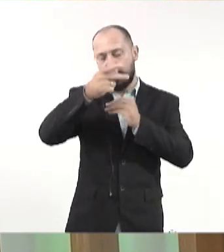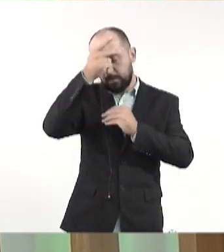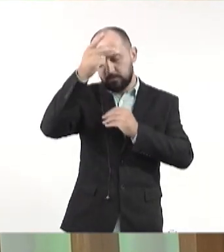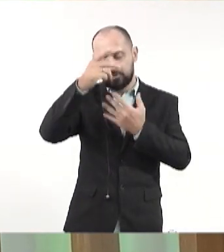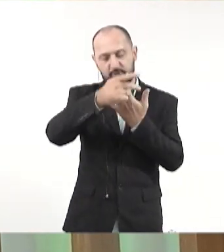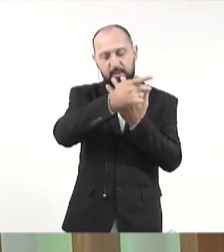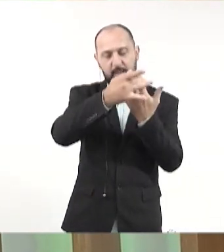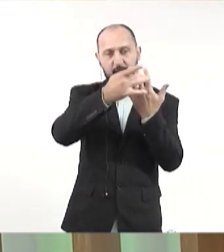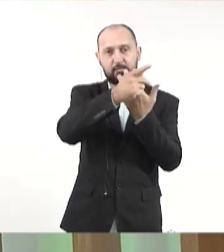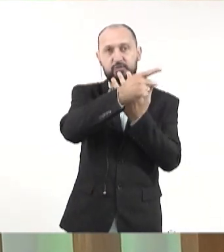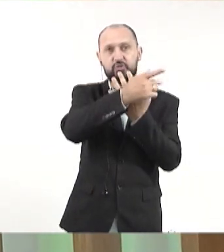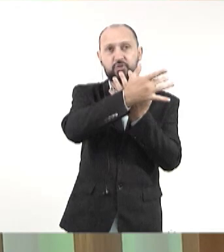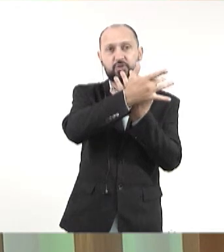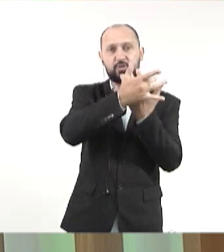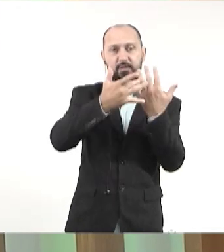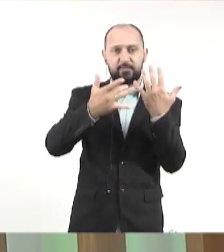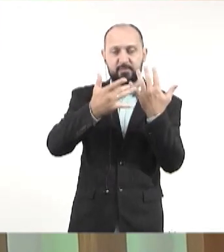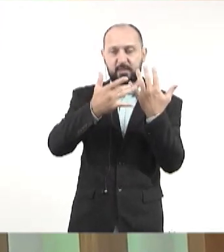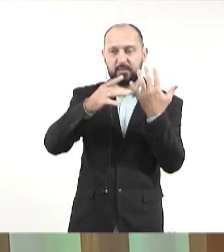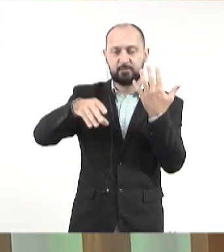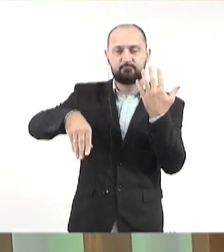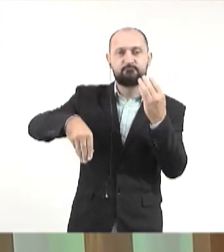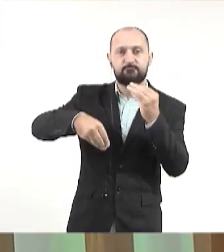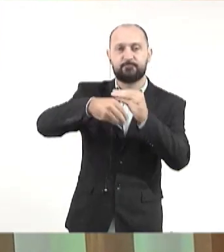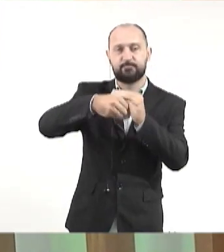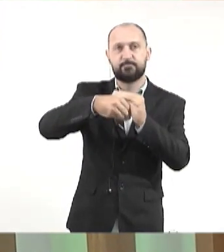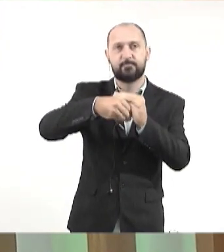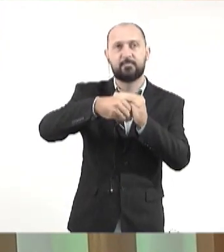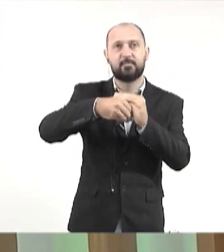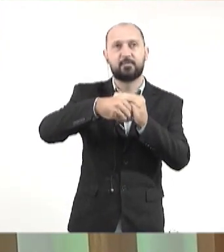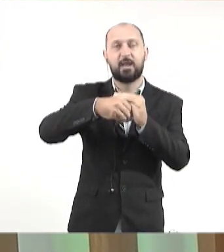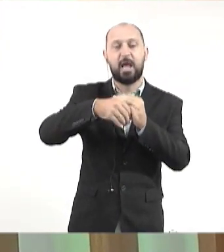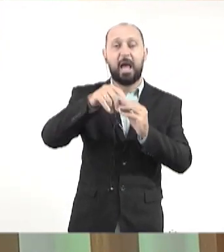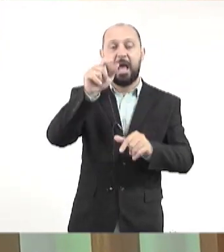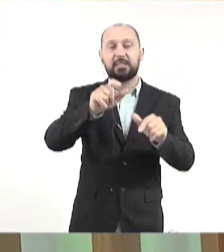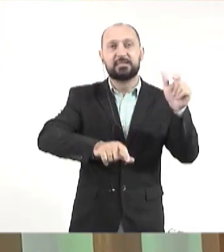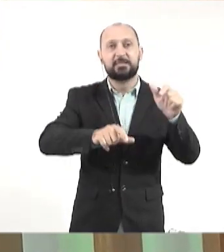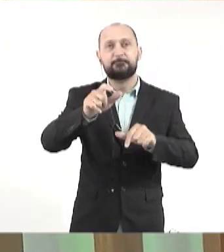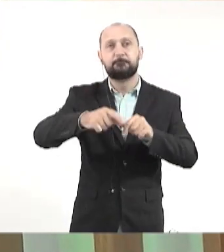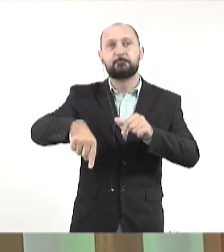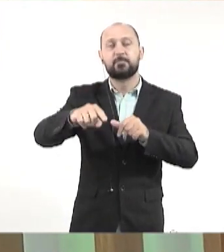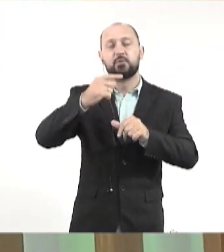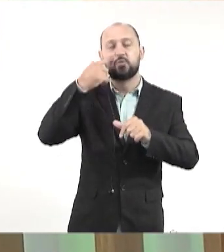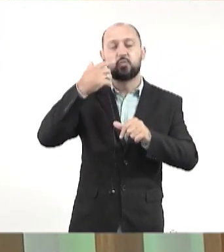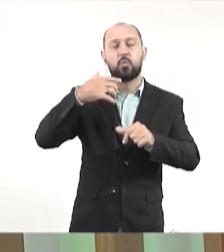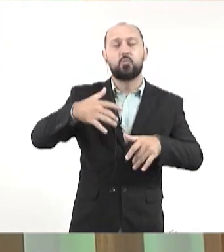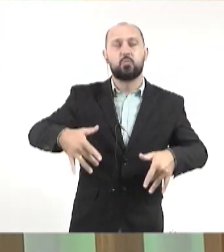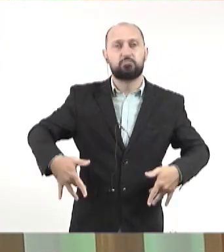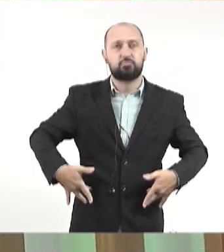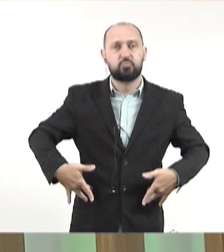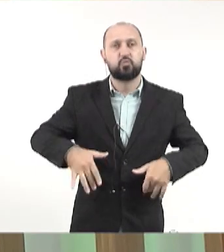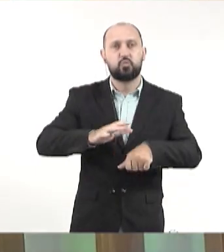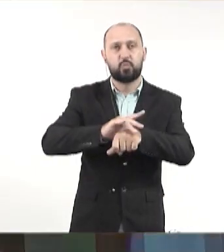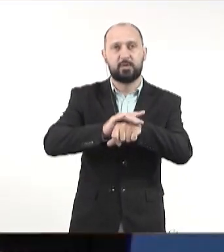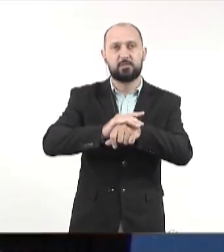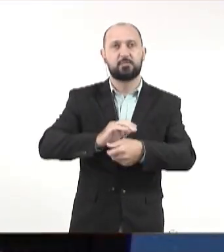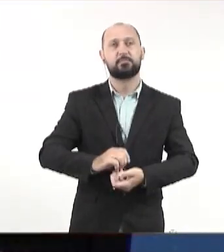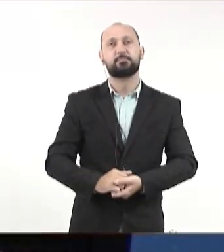deficiências reconhecidas pela legislação estadual, as pessoas com doenças renais crônicas.